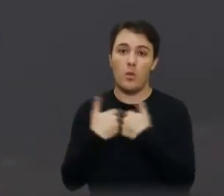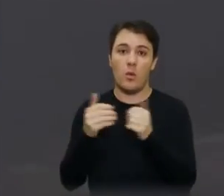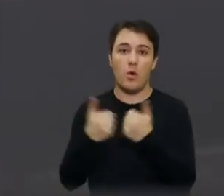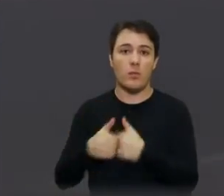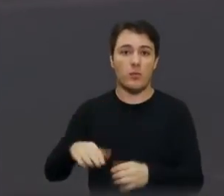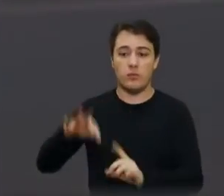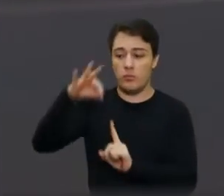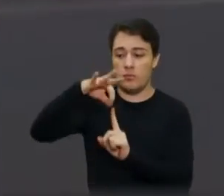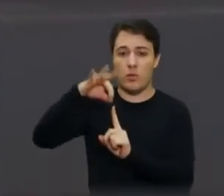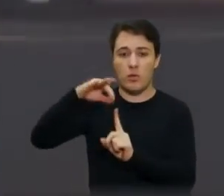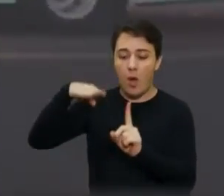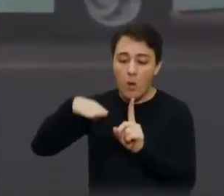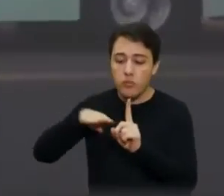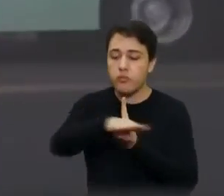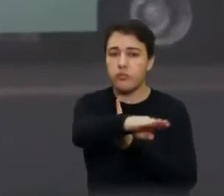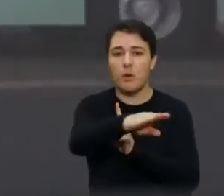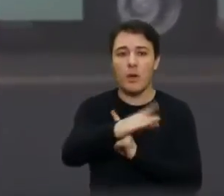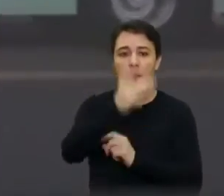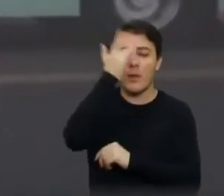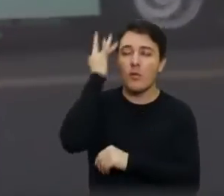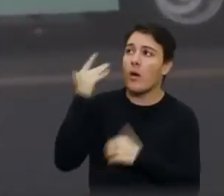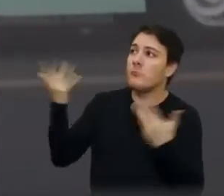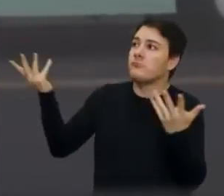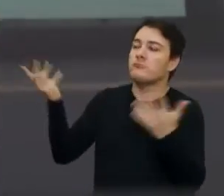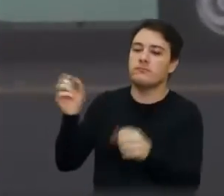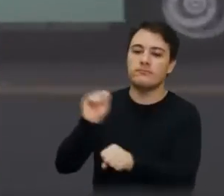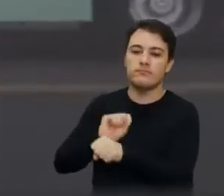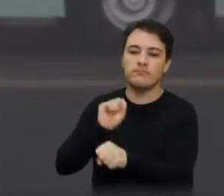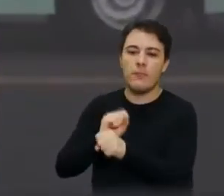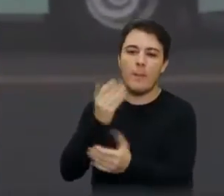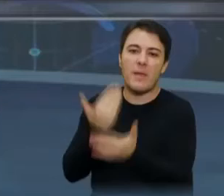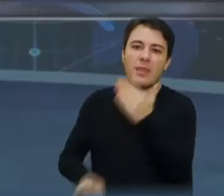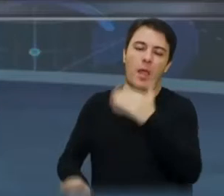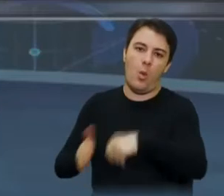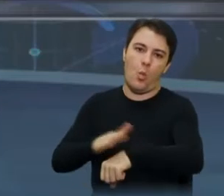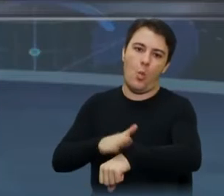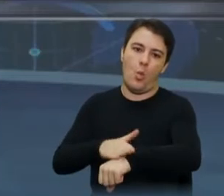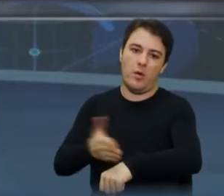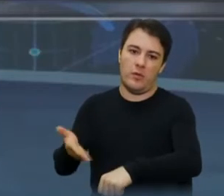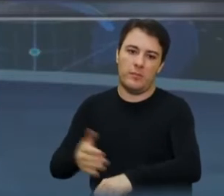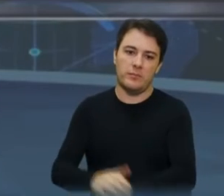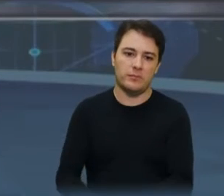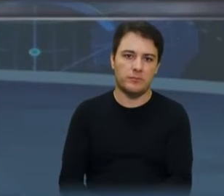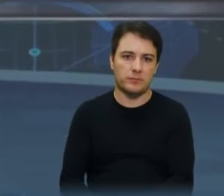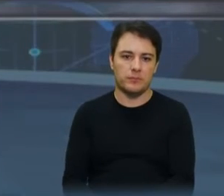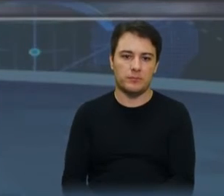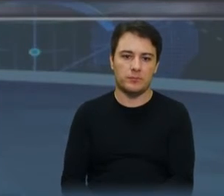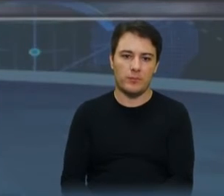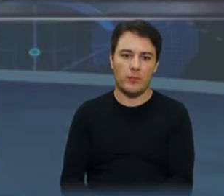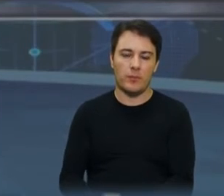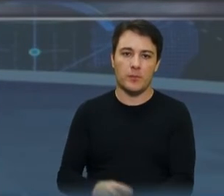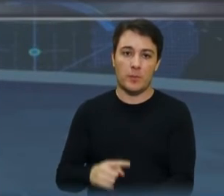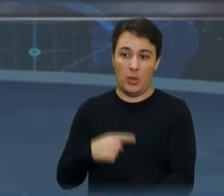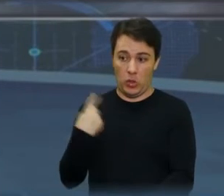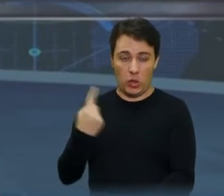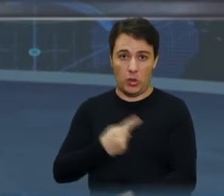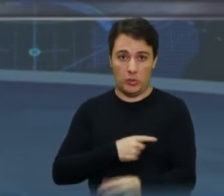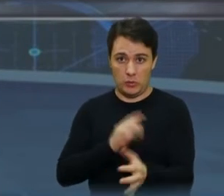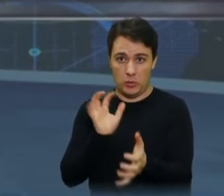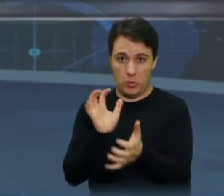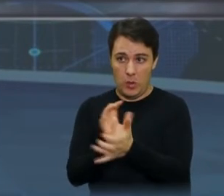pontos e moradores acabam perdendo hora. No tempo em que nossa equipe